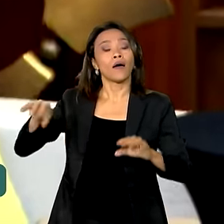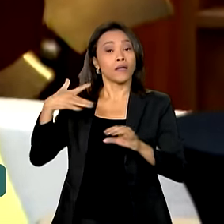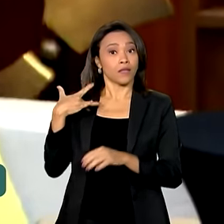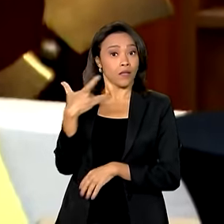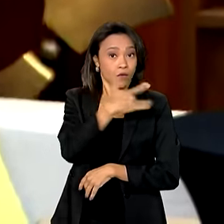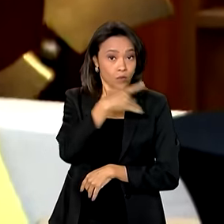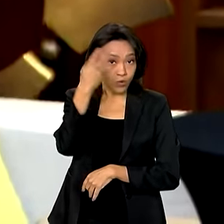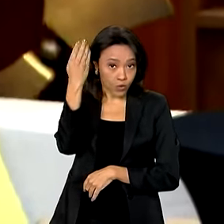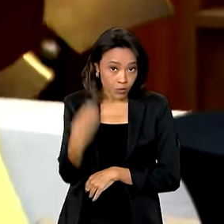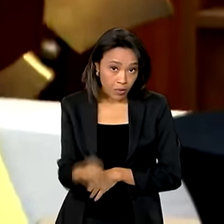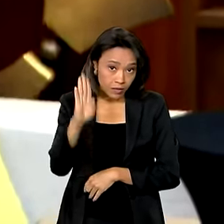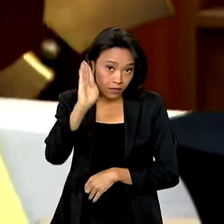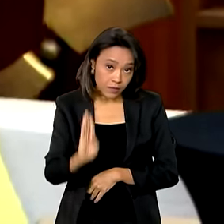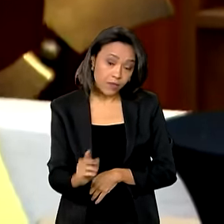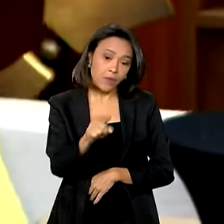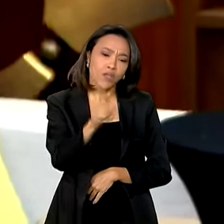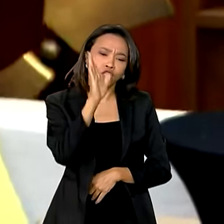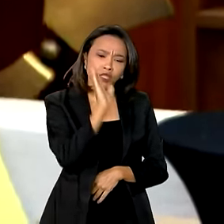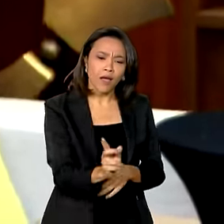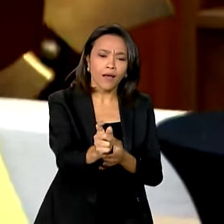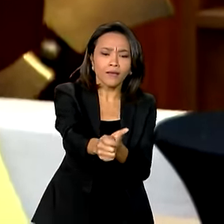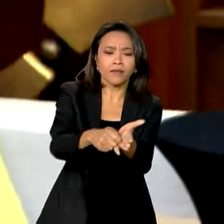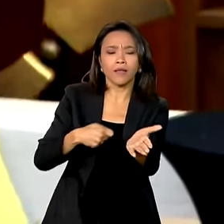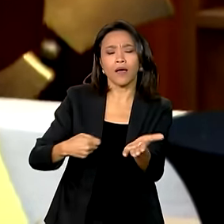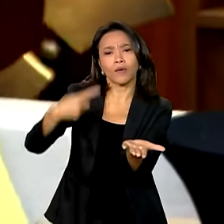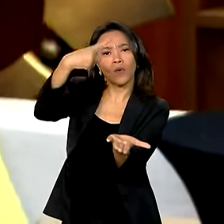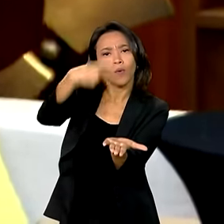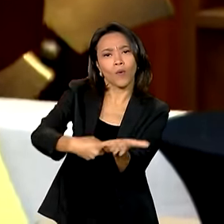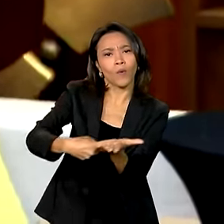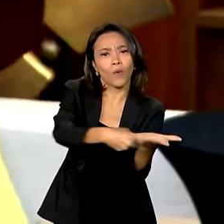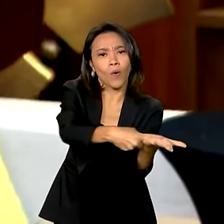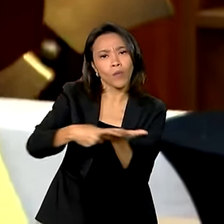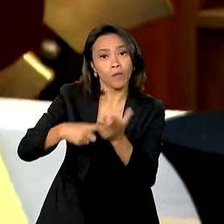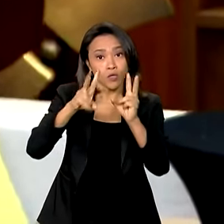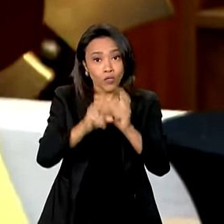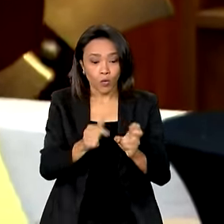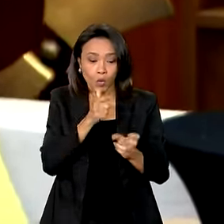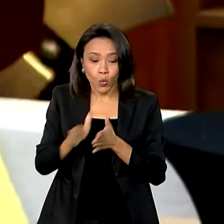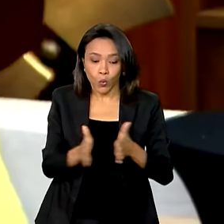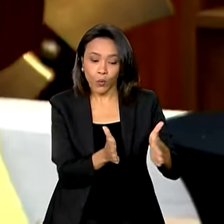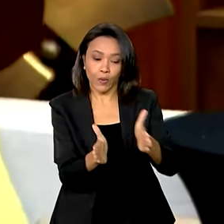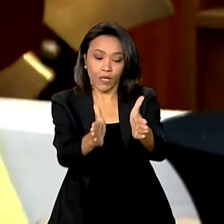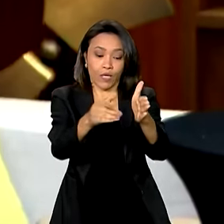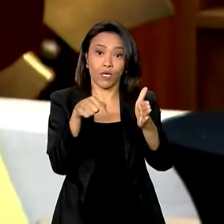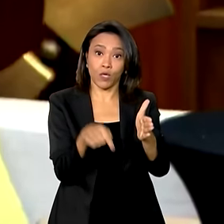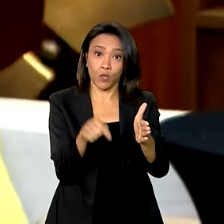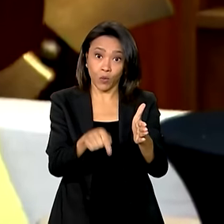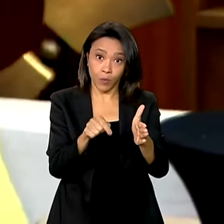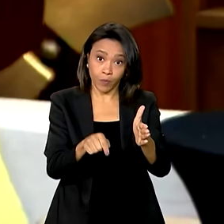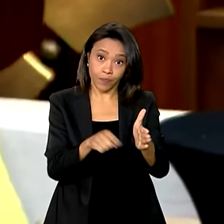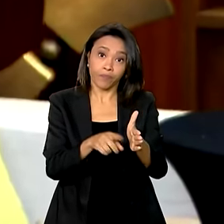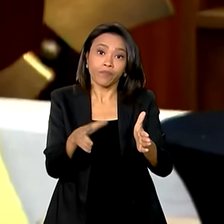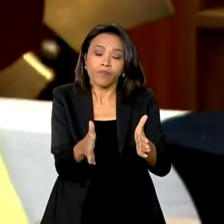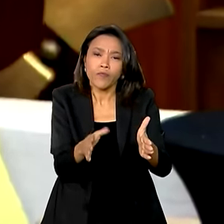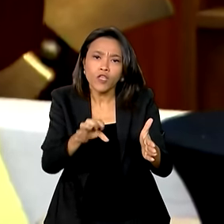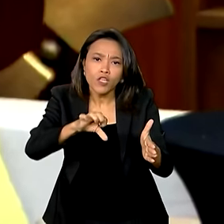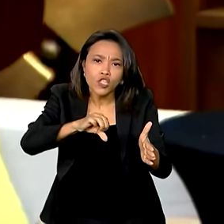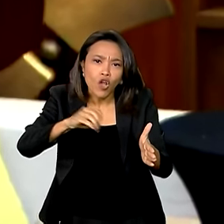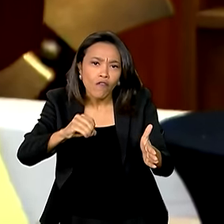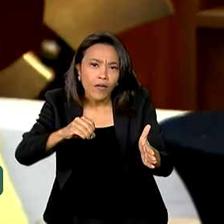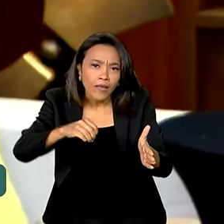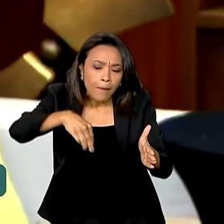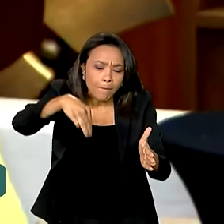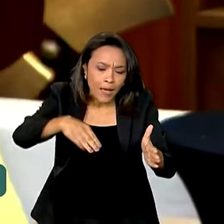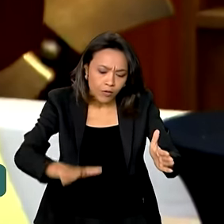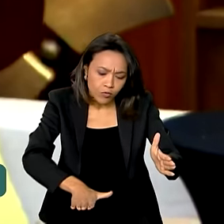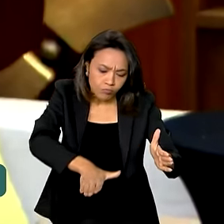Brasil e Bolívia assinaram um acordo para elevar o nível do rio Madeira até a cota de 90 metros. Com isso, a produção